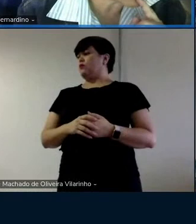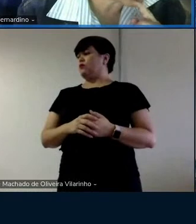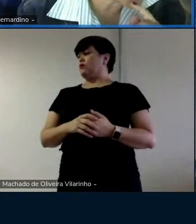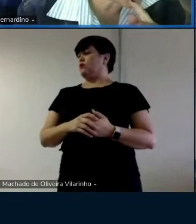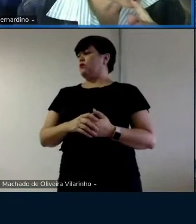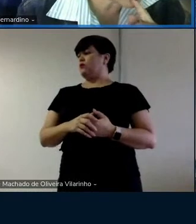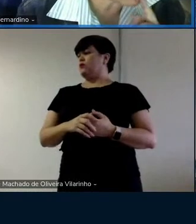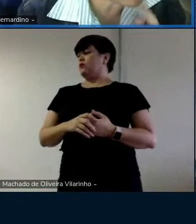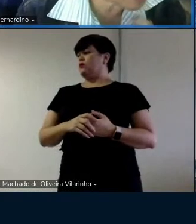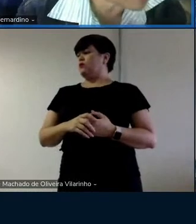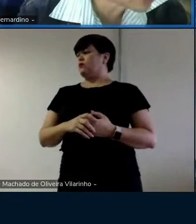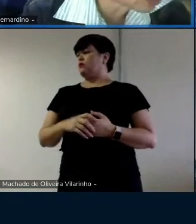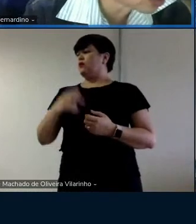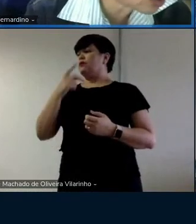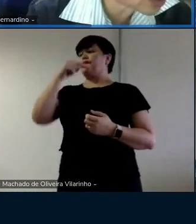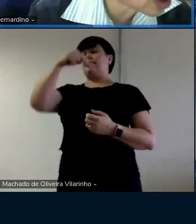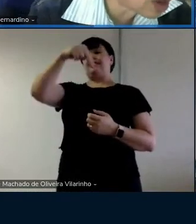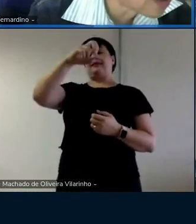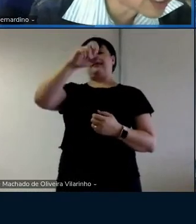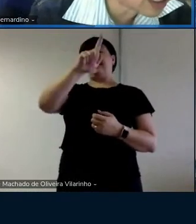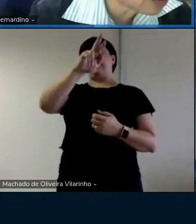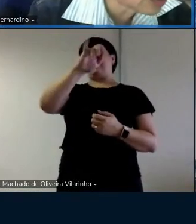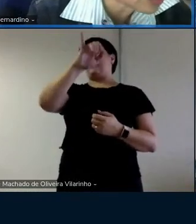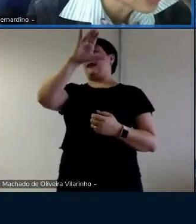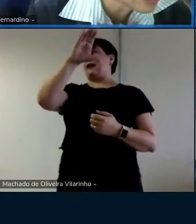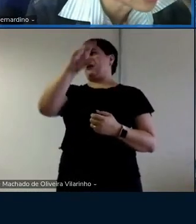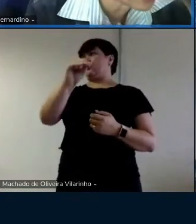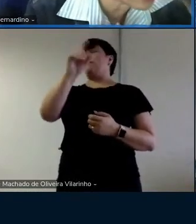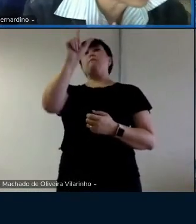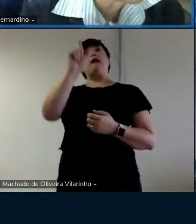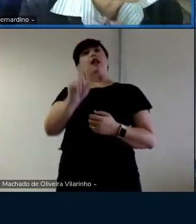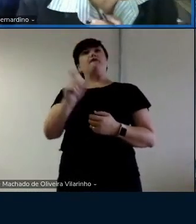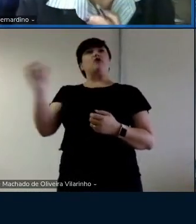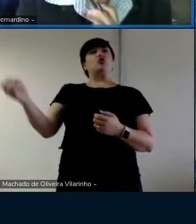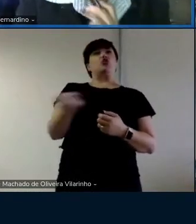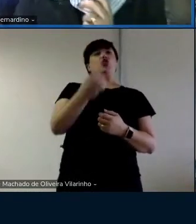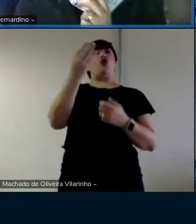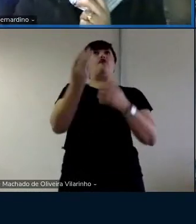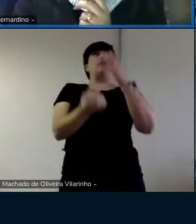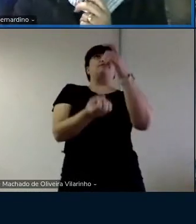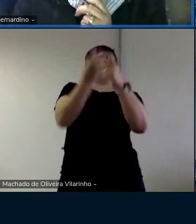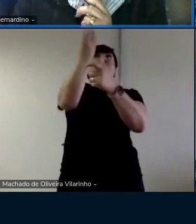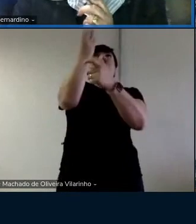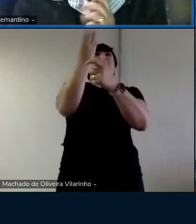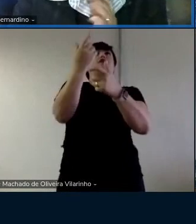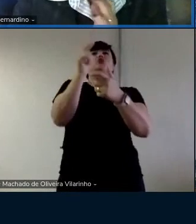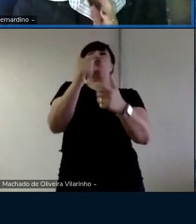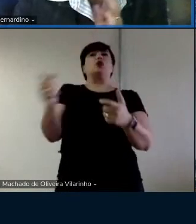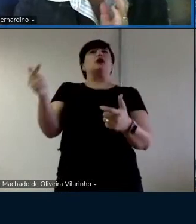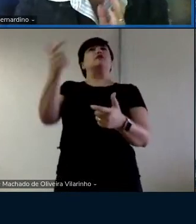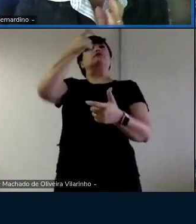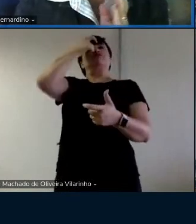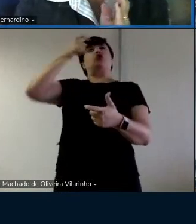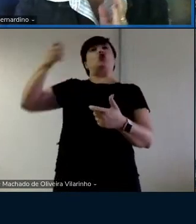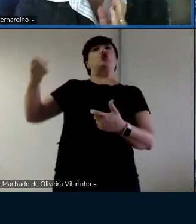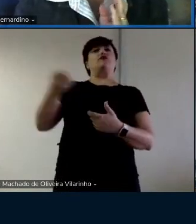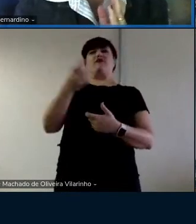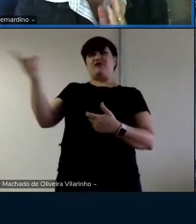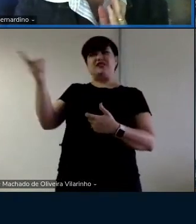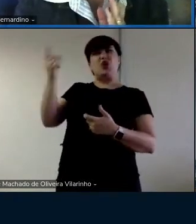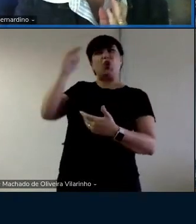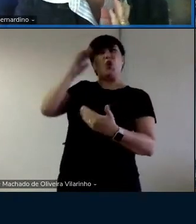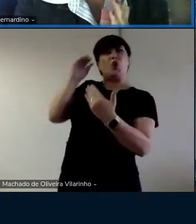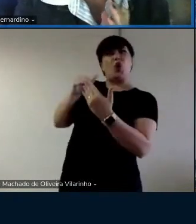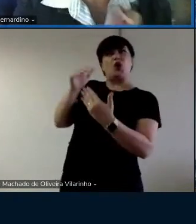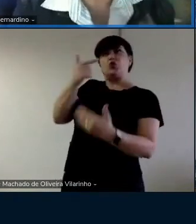Você colocou até em negrito, palavras construídas novas sem nenhuma consciência da sua novidade. Aí, você concorda no caso que não há